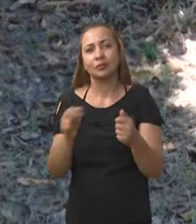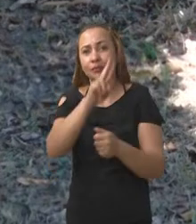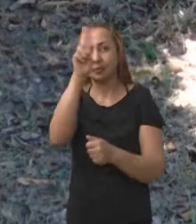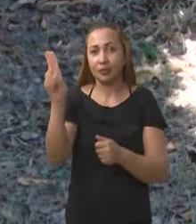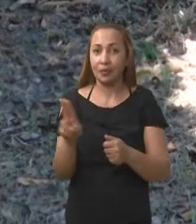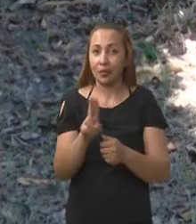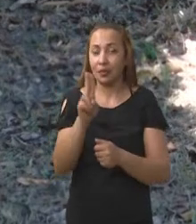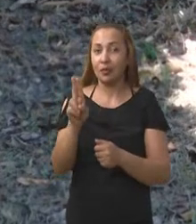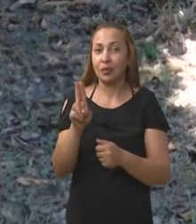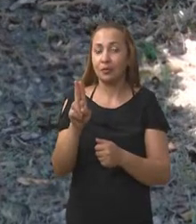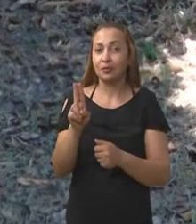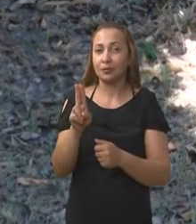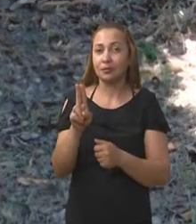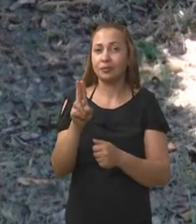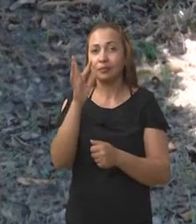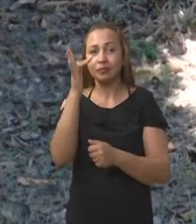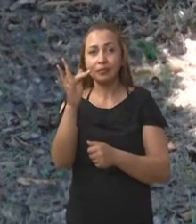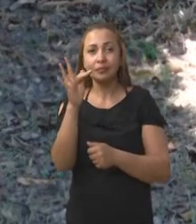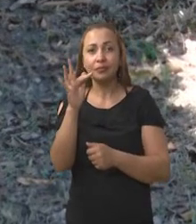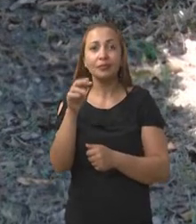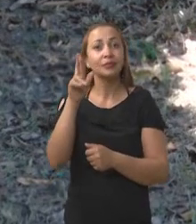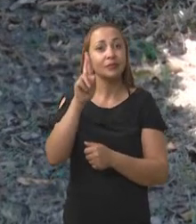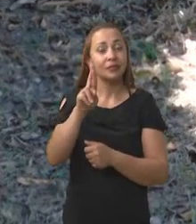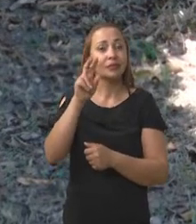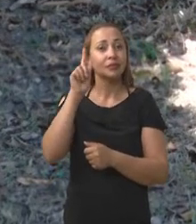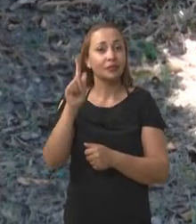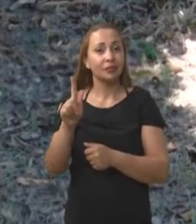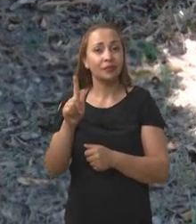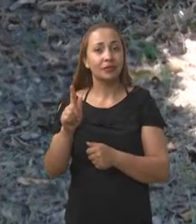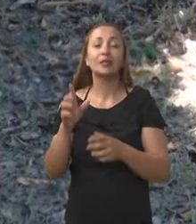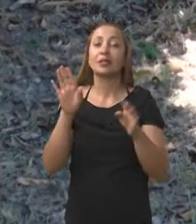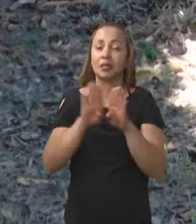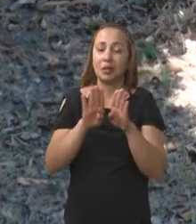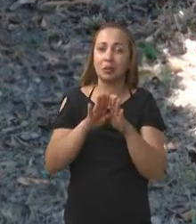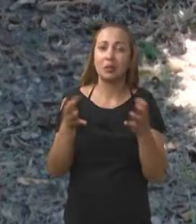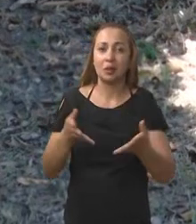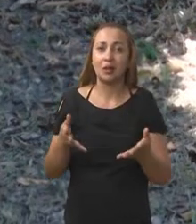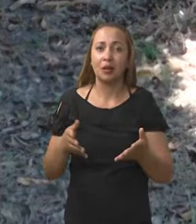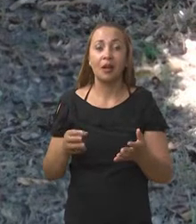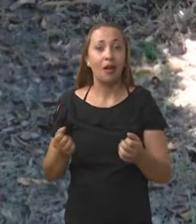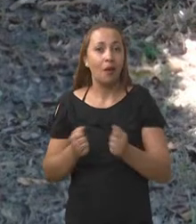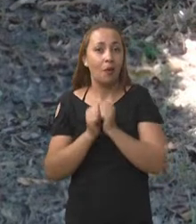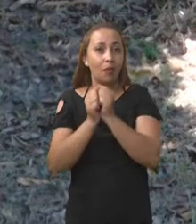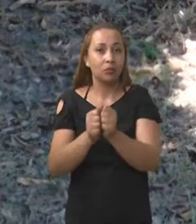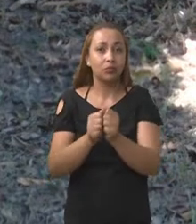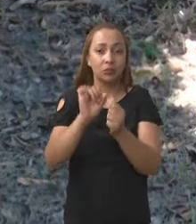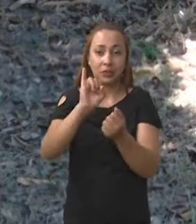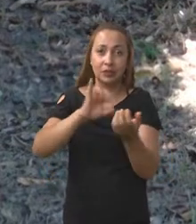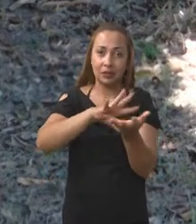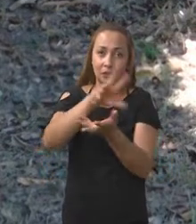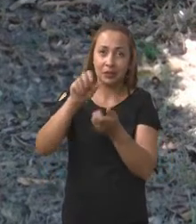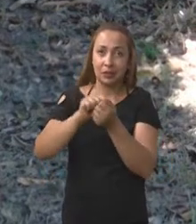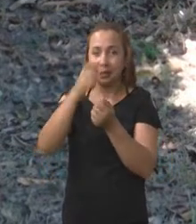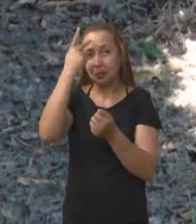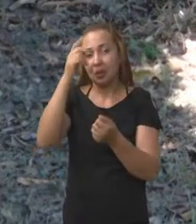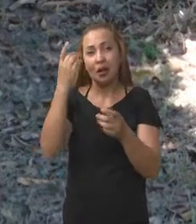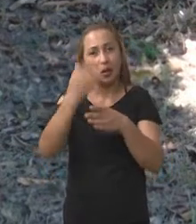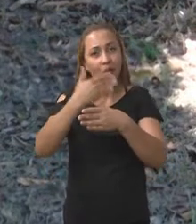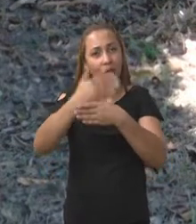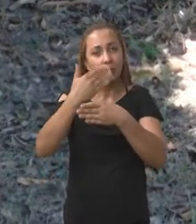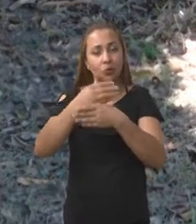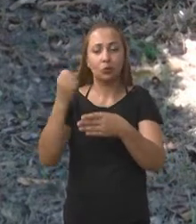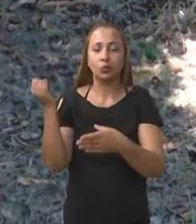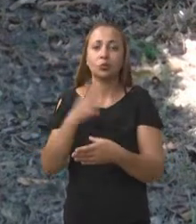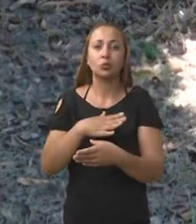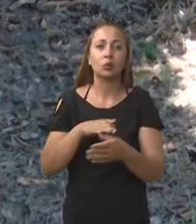A Universidade Federal do Rio Grande do Norte, atualmente, integra um consórcio internacional para a construção de um novo